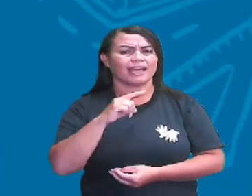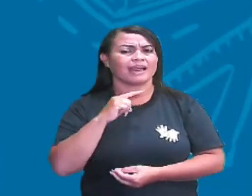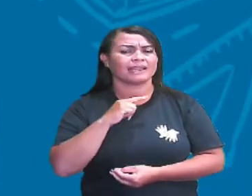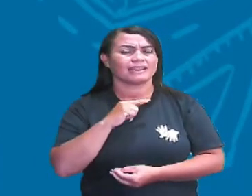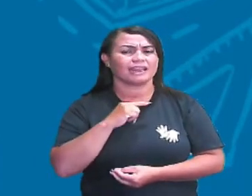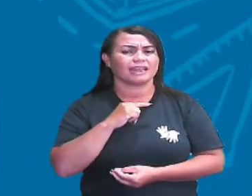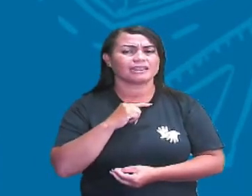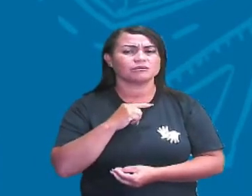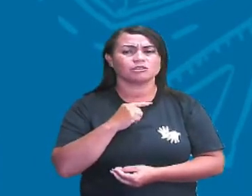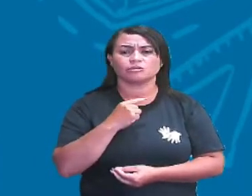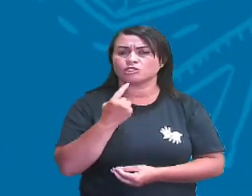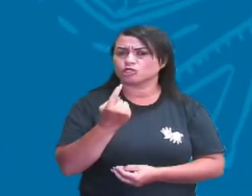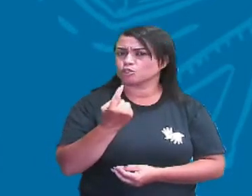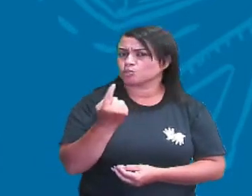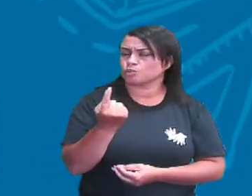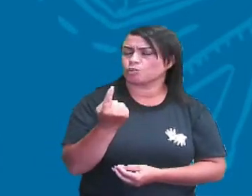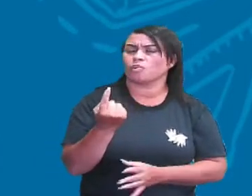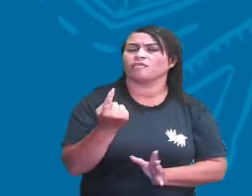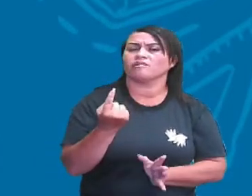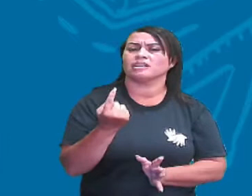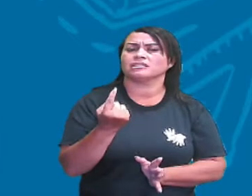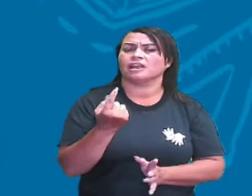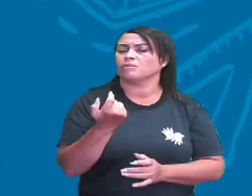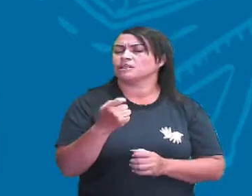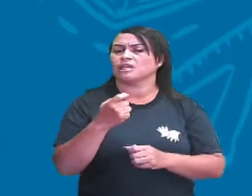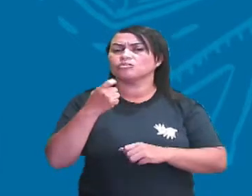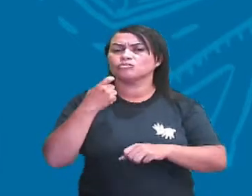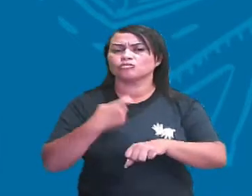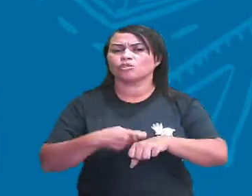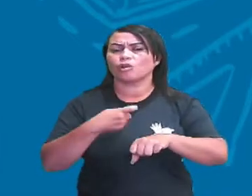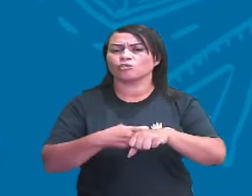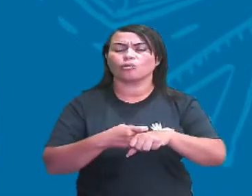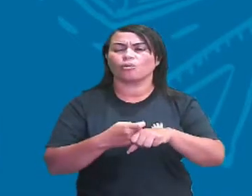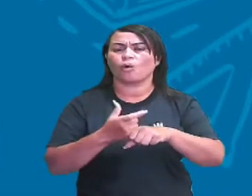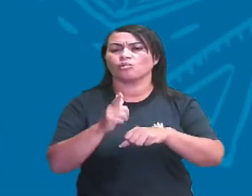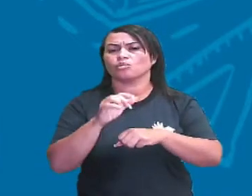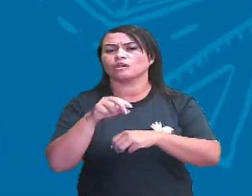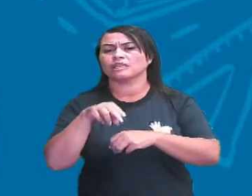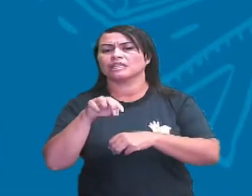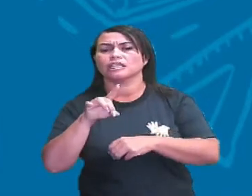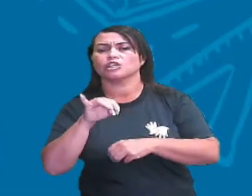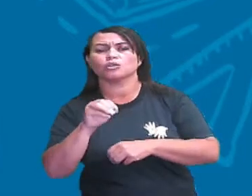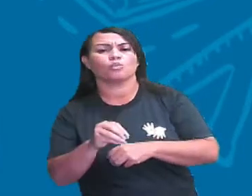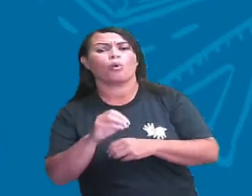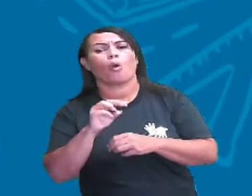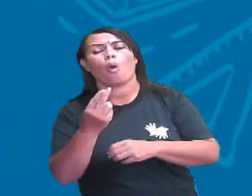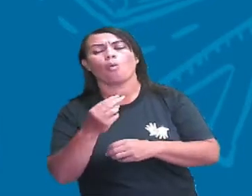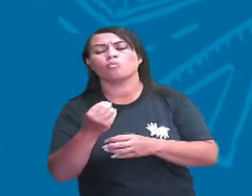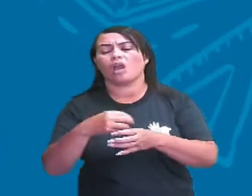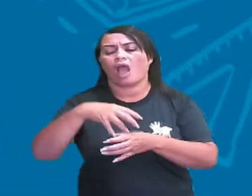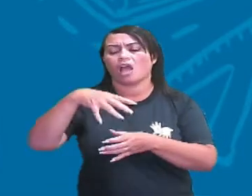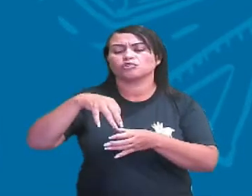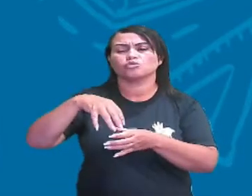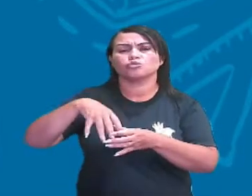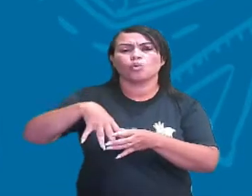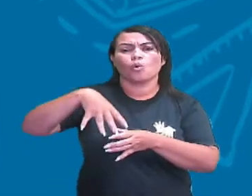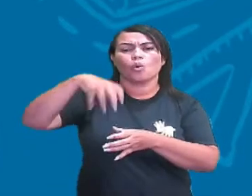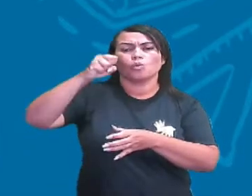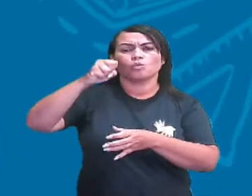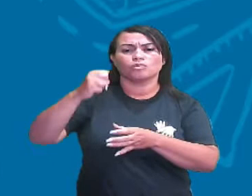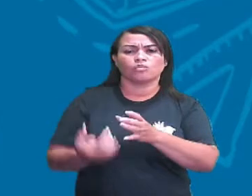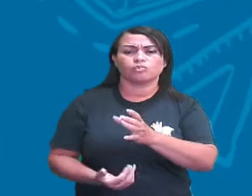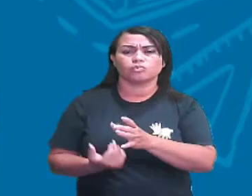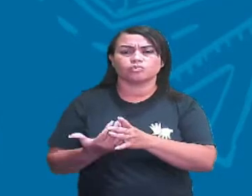estado sólido ou num estado líquido. Também pode estar num estado gasoso. Por exemplo, o ar que respiramos.